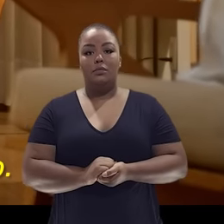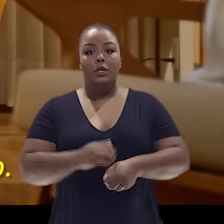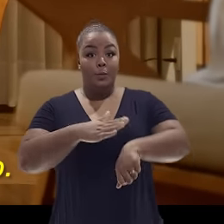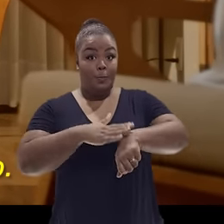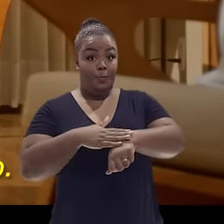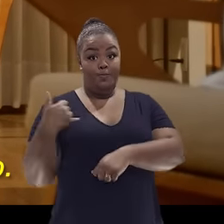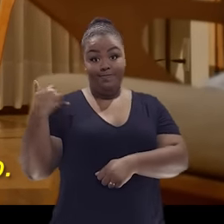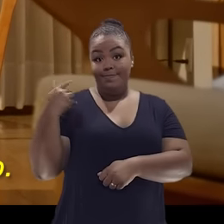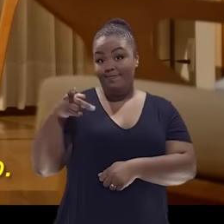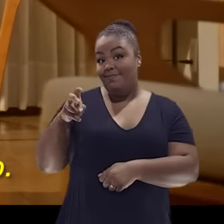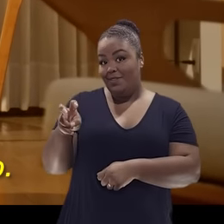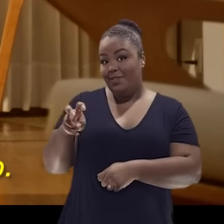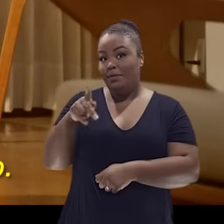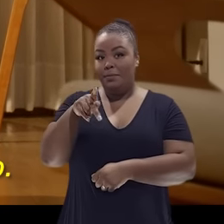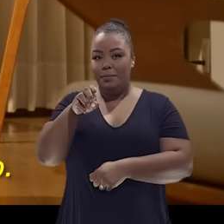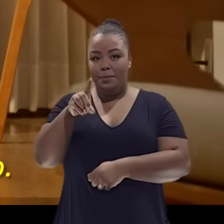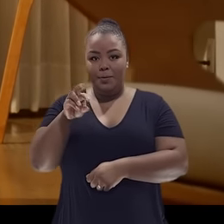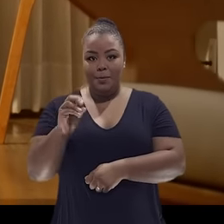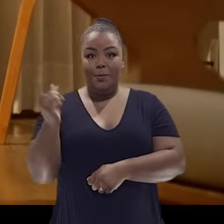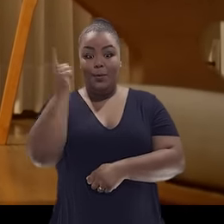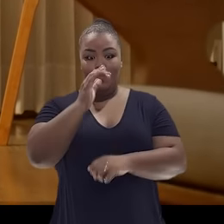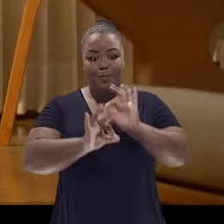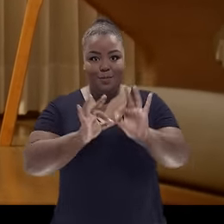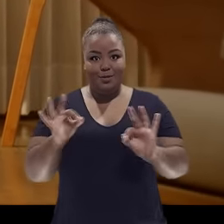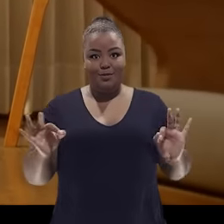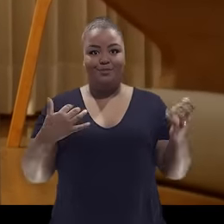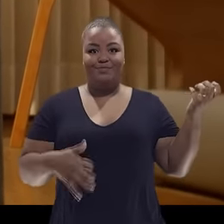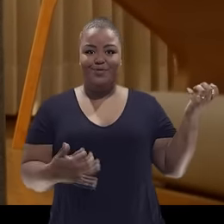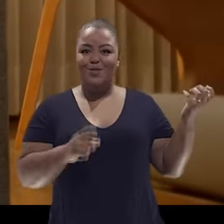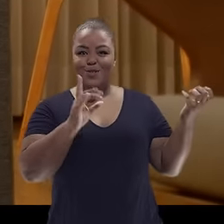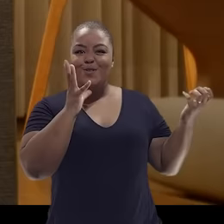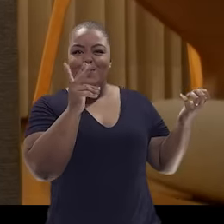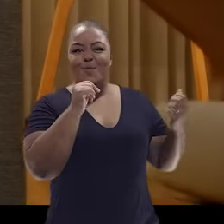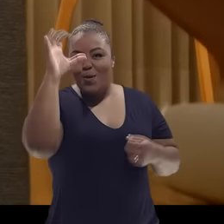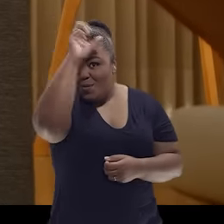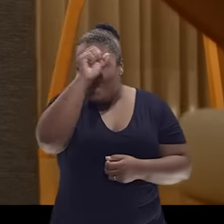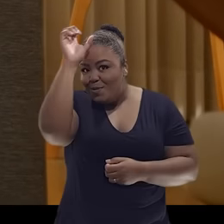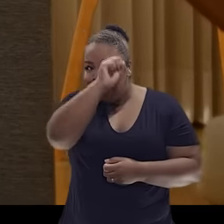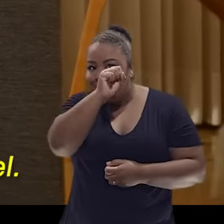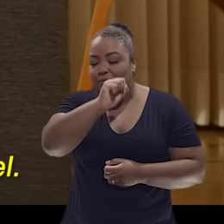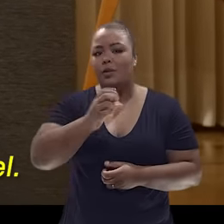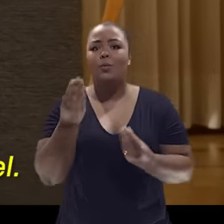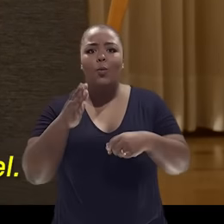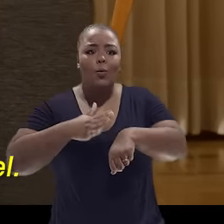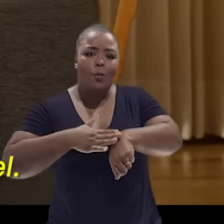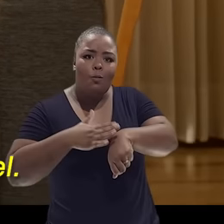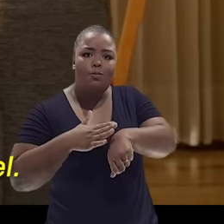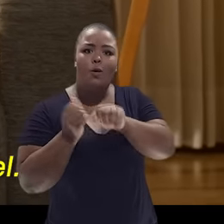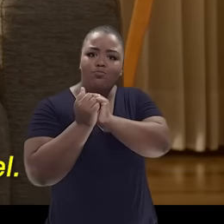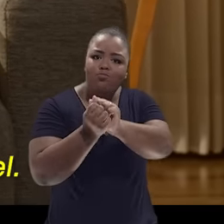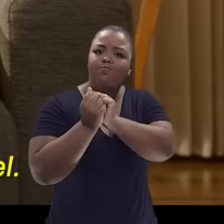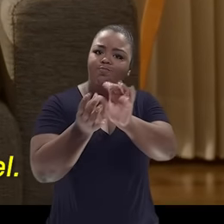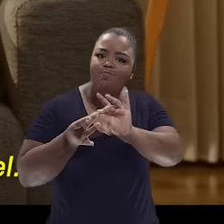Quando tinha 15 anos, Pedro ganhou este violão. Não demorou para ele aprender a tocar. Por muito tempo,